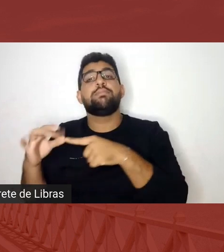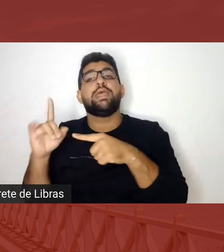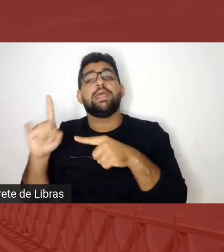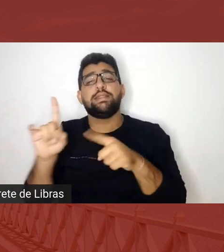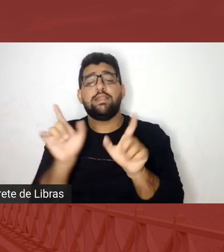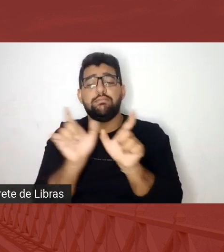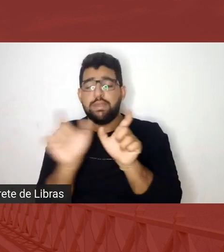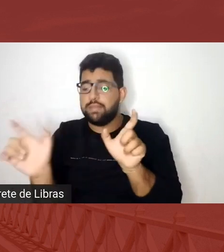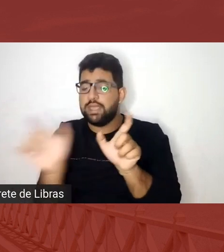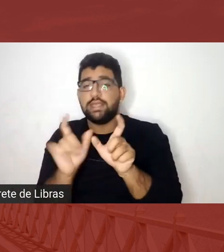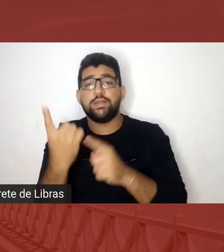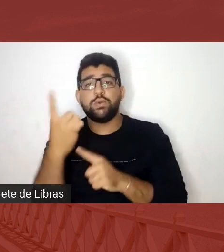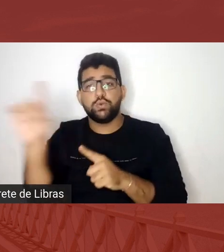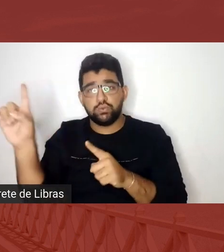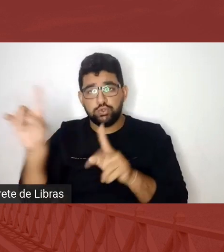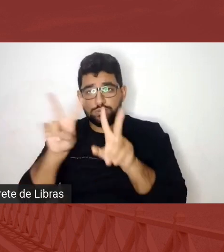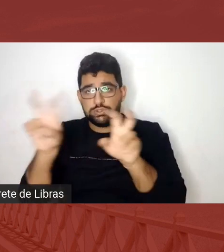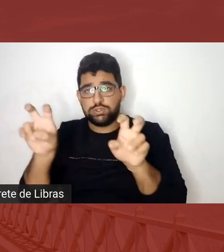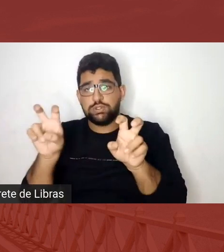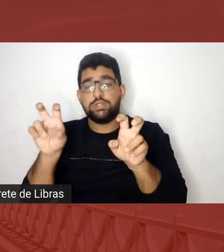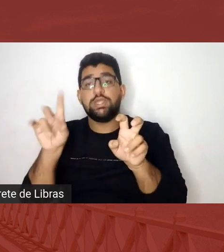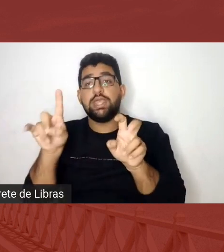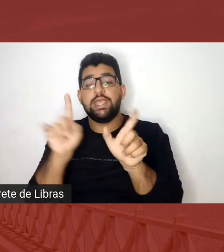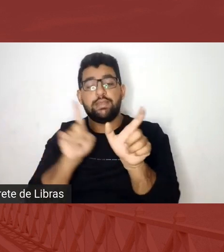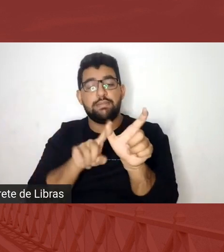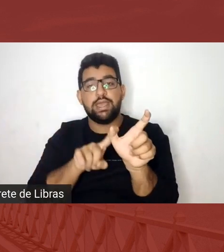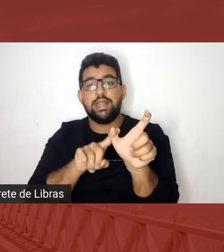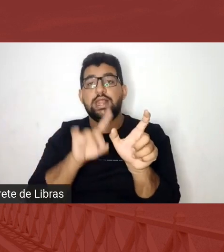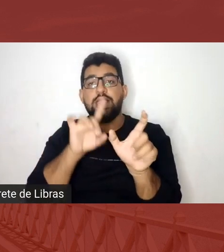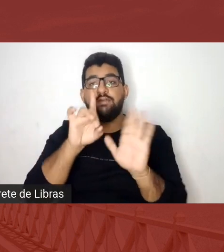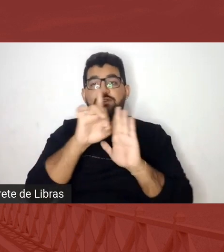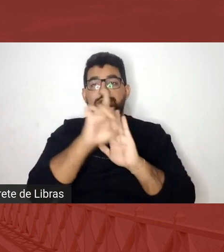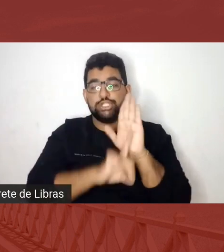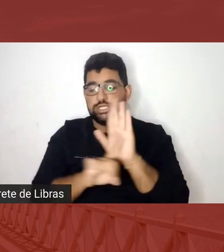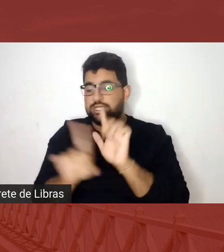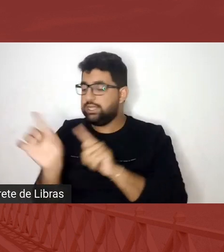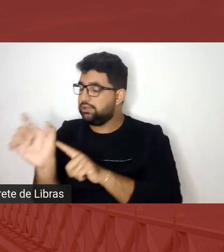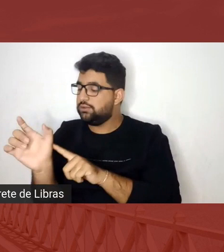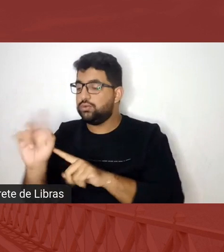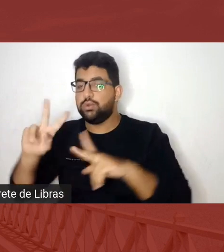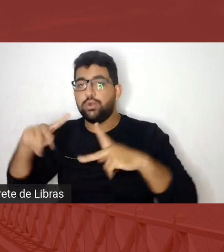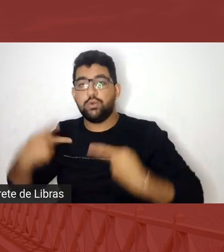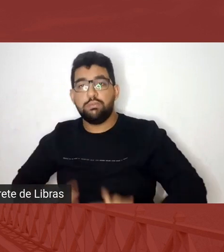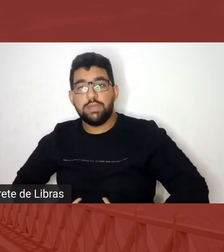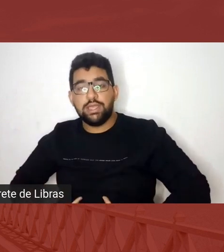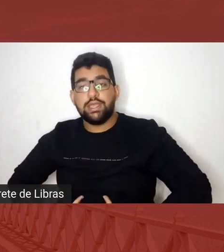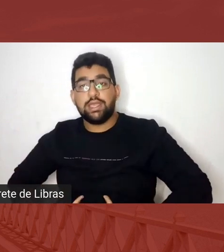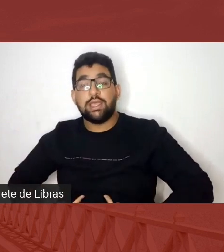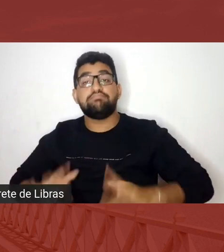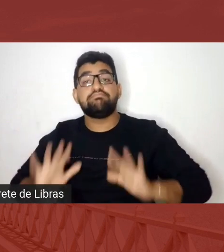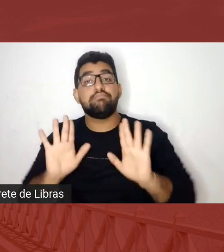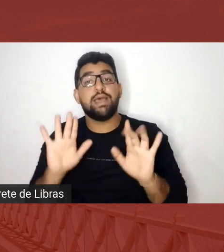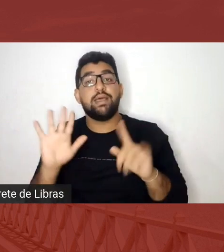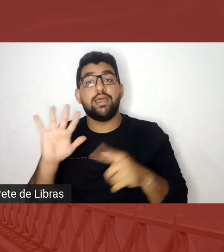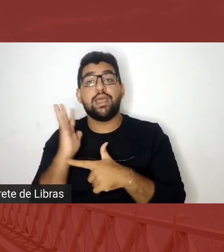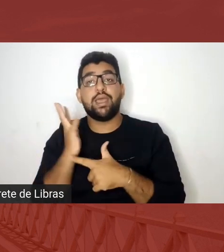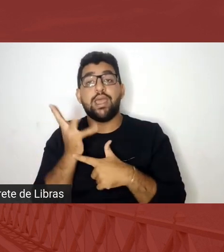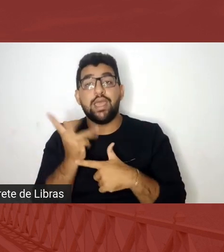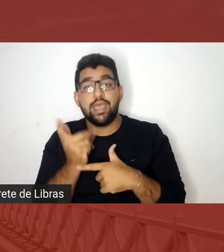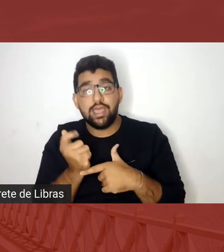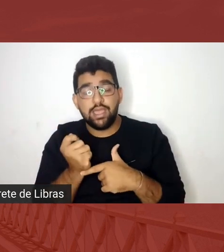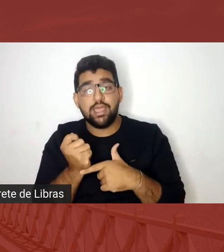título do festival são as palavras direitos humanos. A arte é inerente